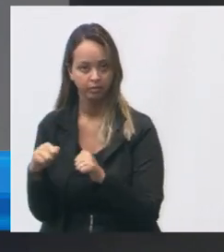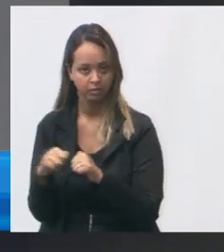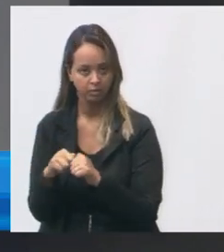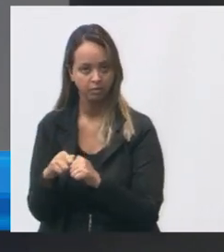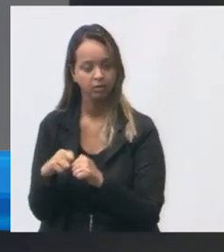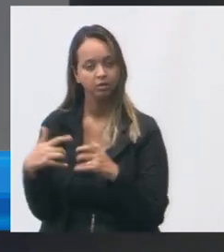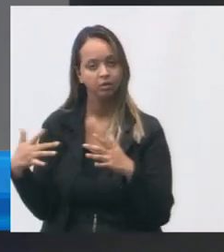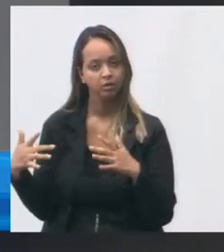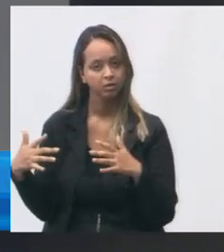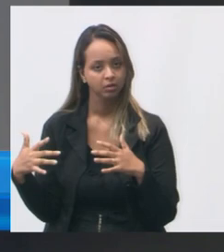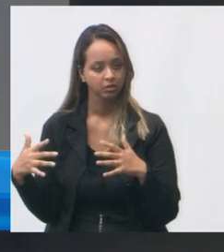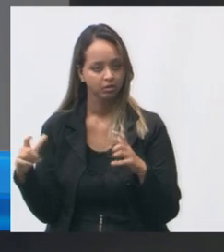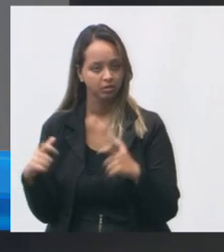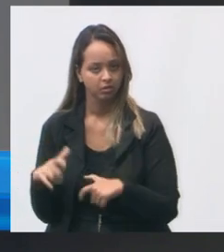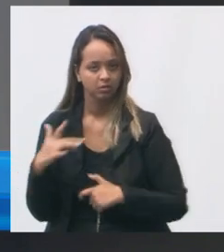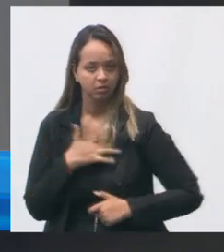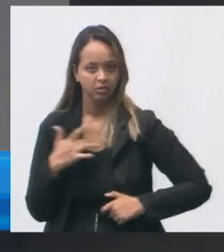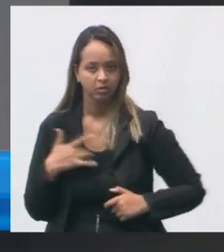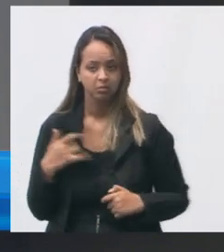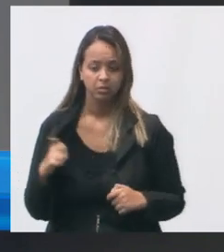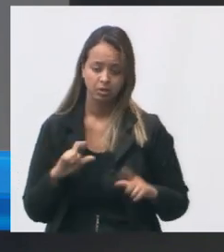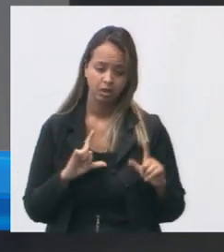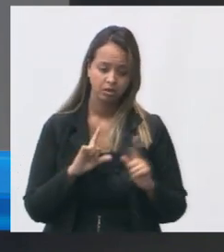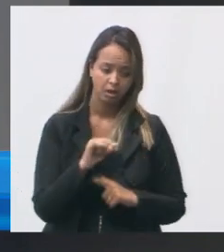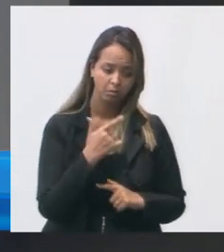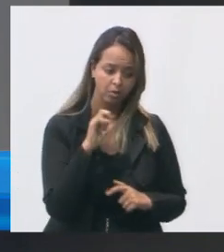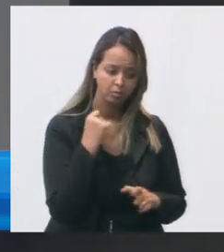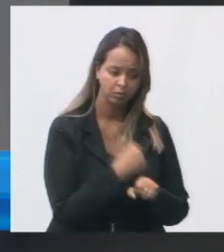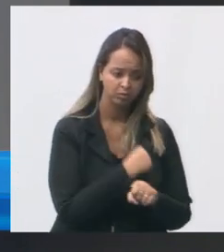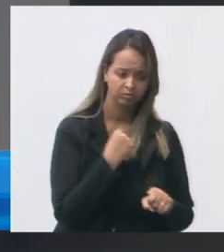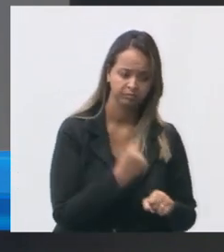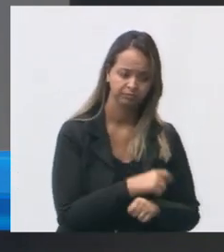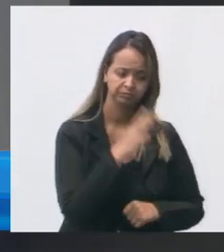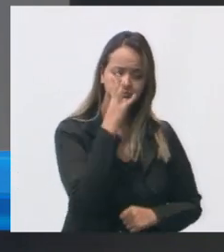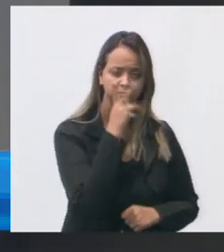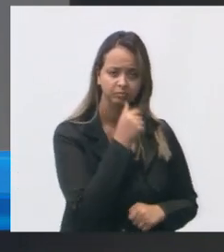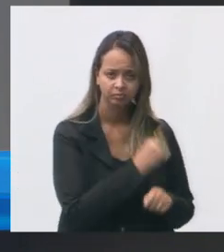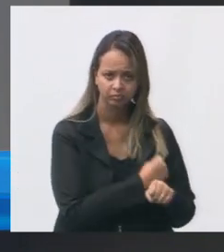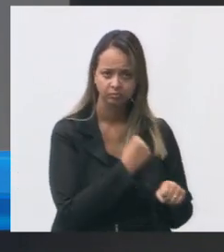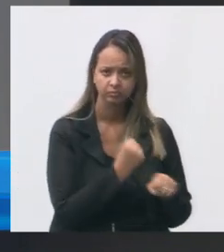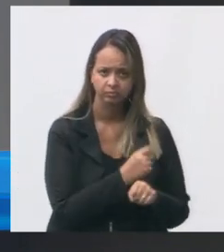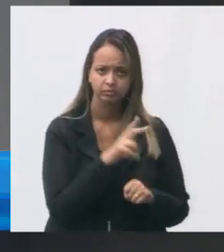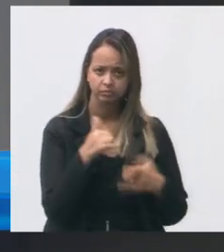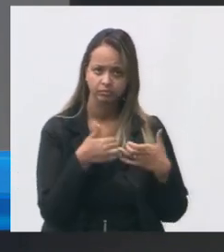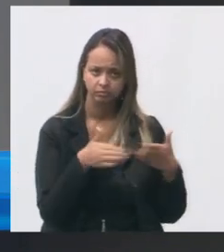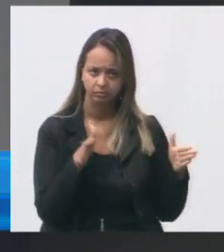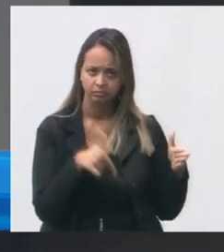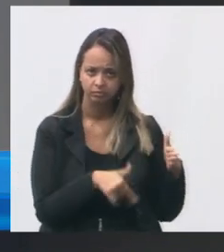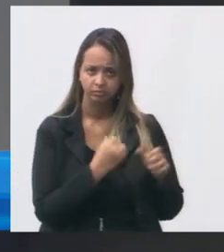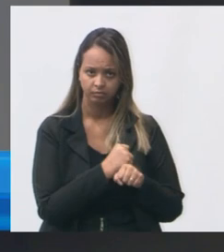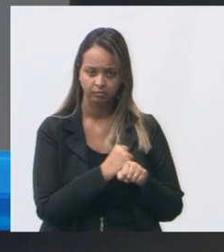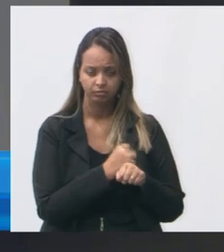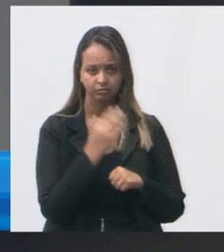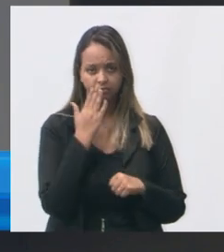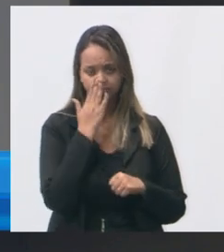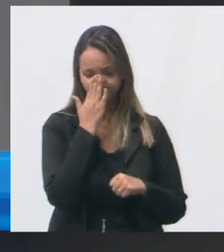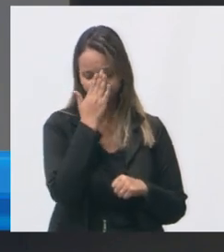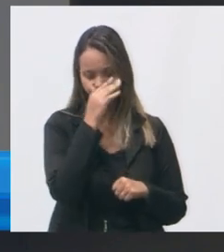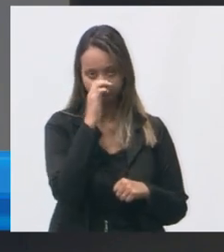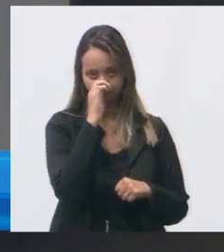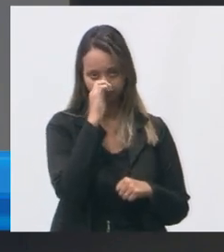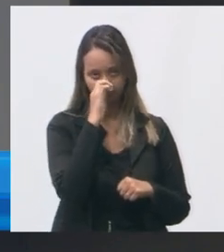pequena tem que sair dali está sendo construída uma nova a obra se arrasta há muitos anos mas vai ser inaugurada esse ano ainda pelo que a gente